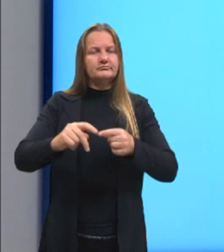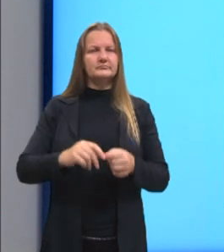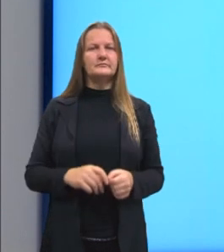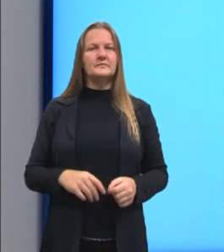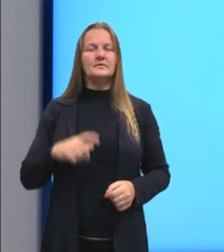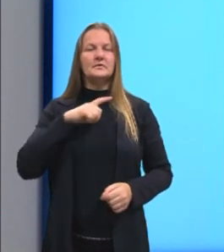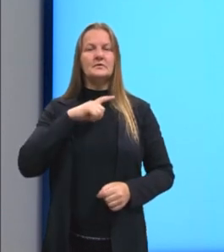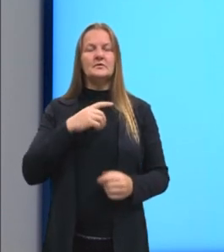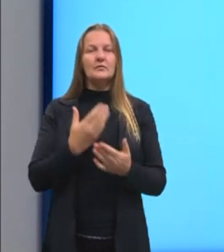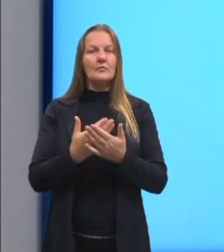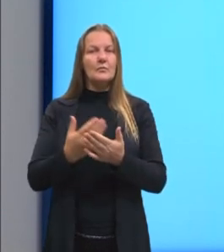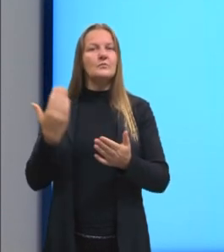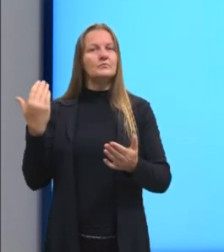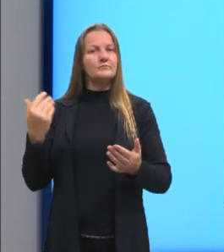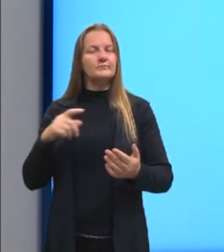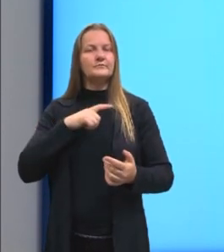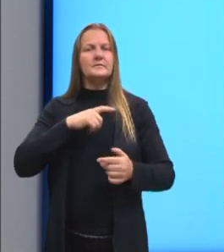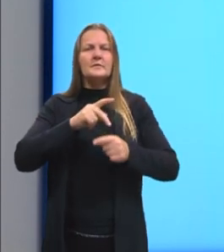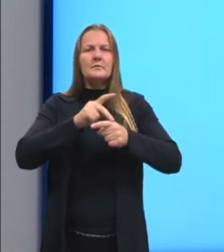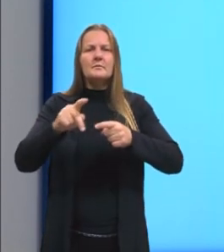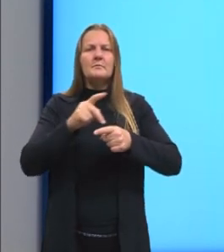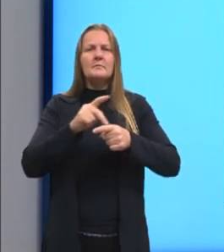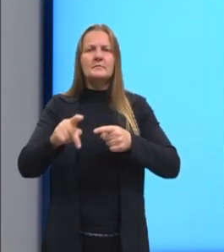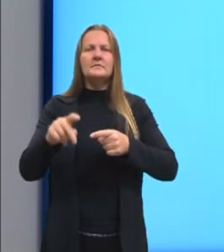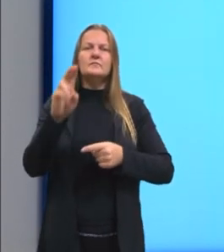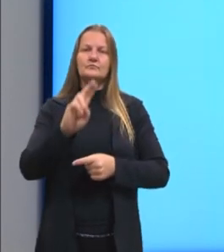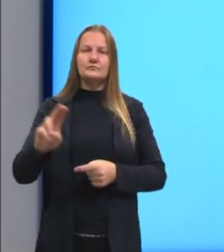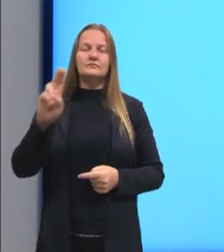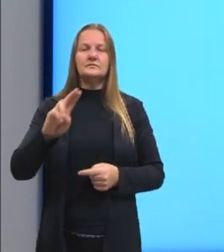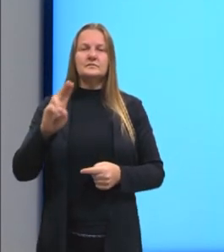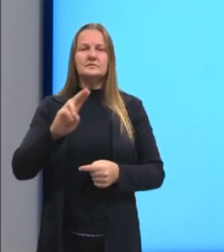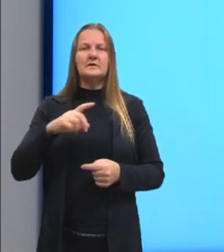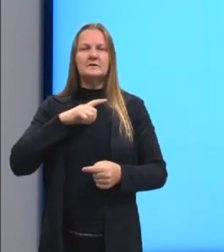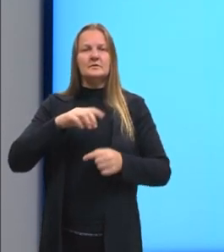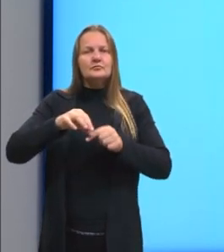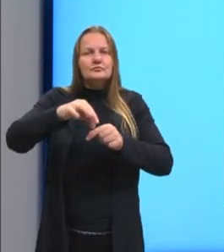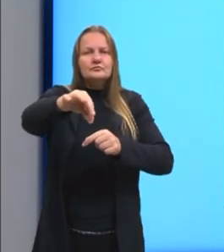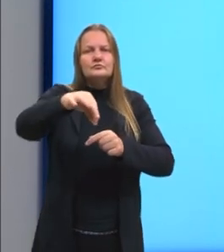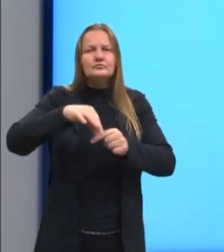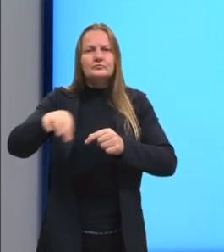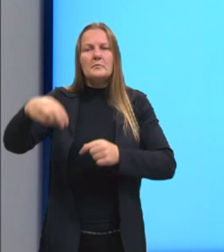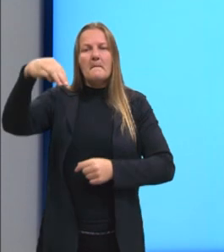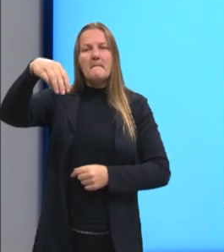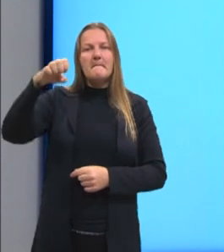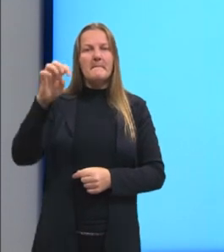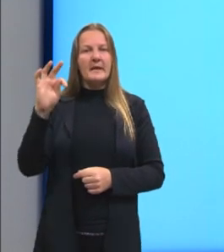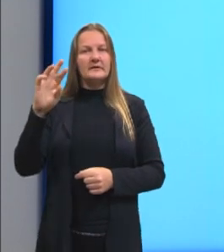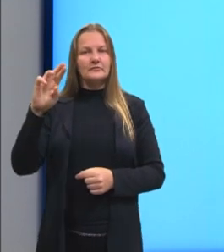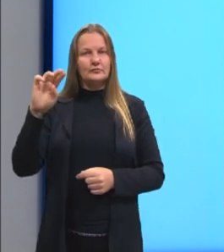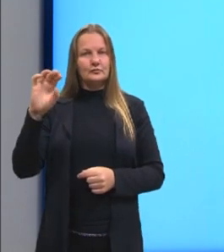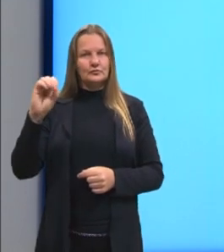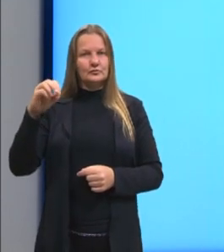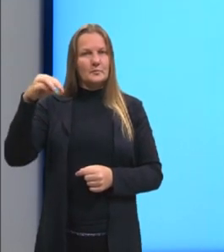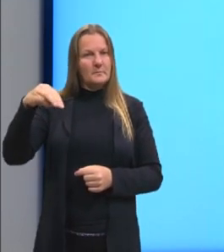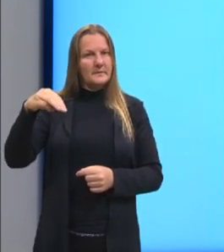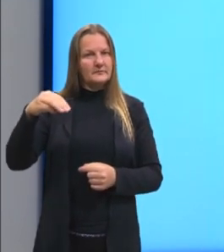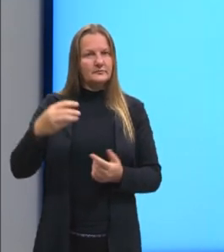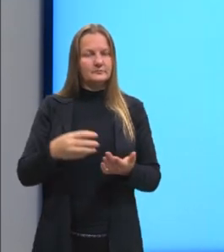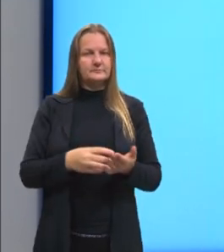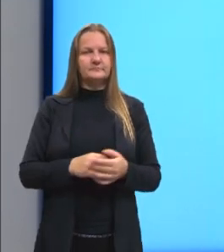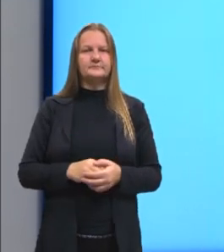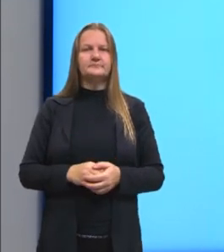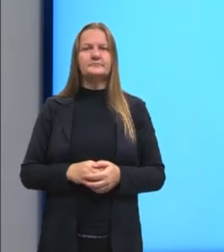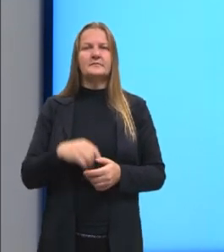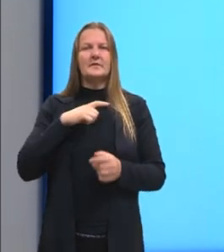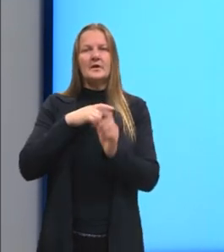inclusive na aula passada, que a unidade padrão, utilizada para medir comprimento, é o metro. E daí nós temos os